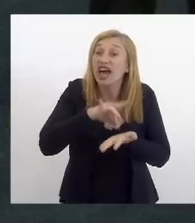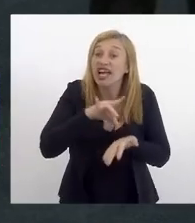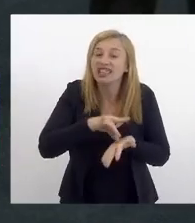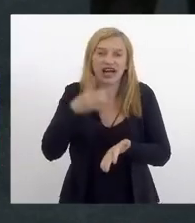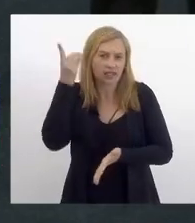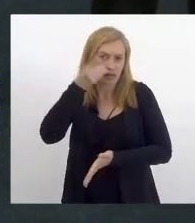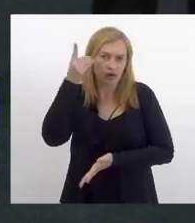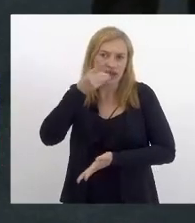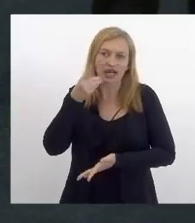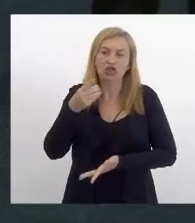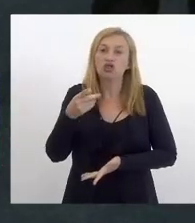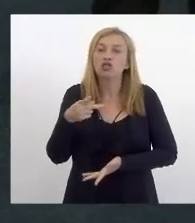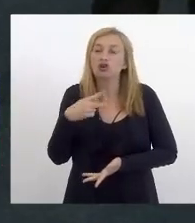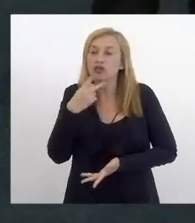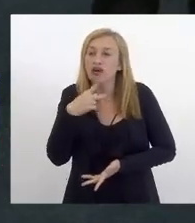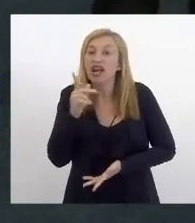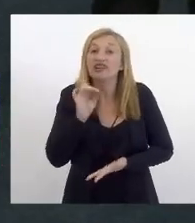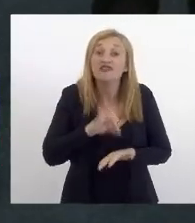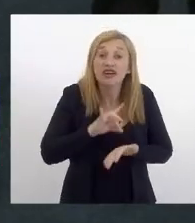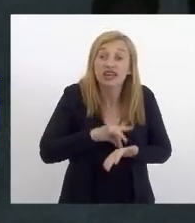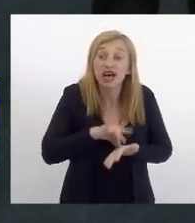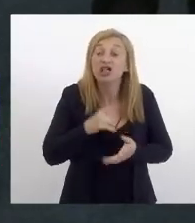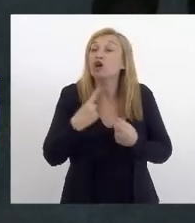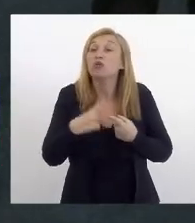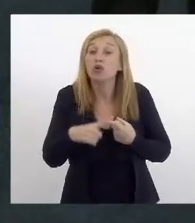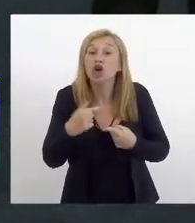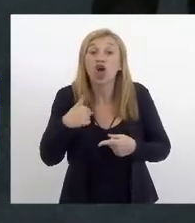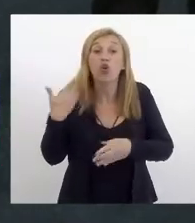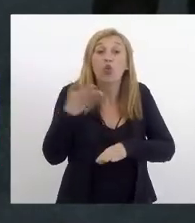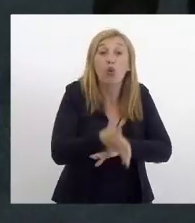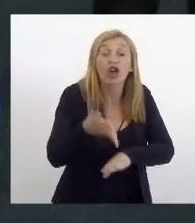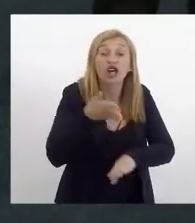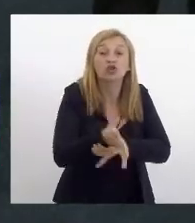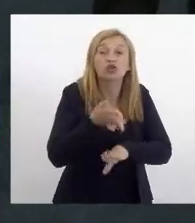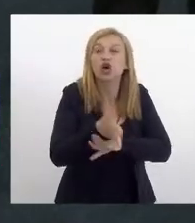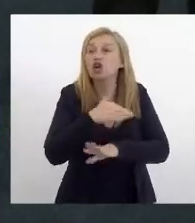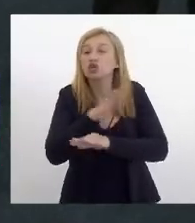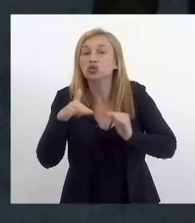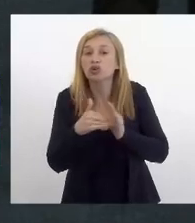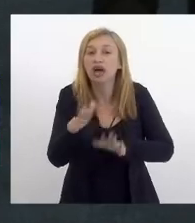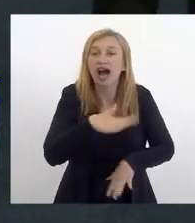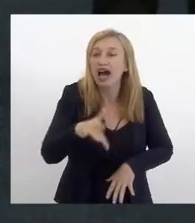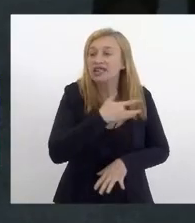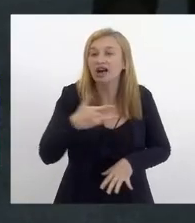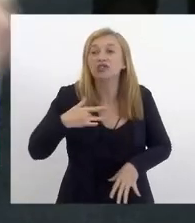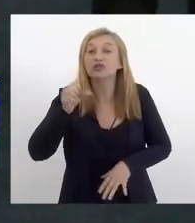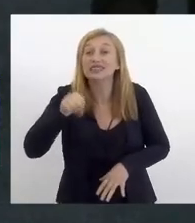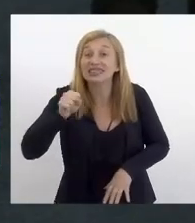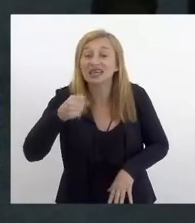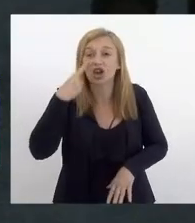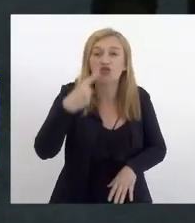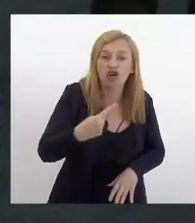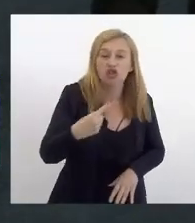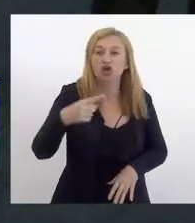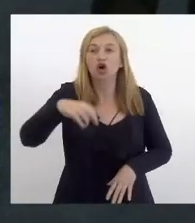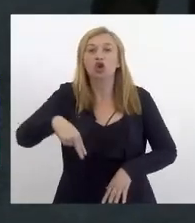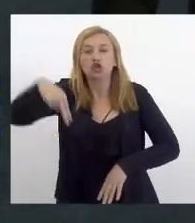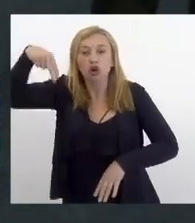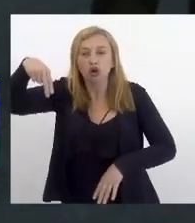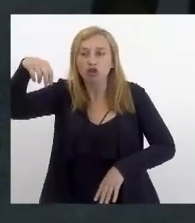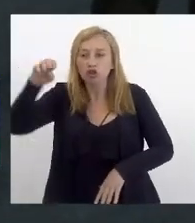deputado o que eu trago para cá é verdade porque eu adentro todas as unidades sim de cabo a rabo de norte a sul